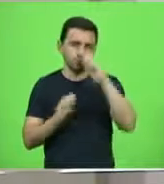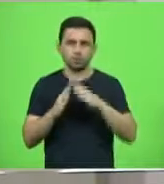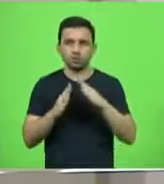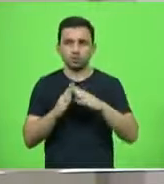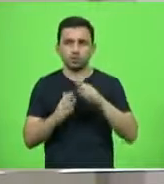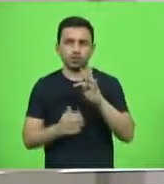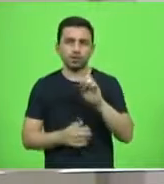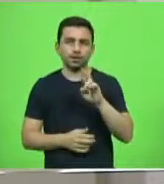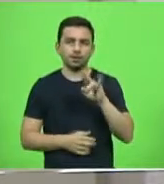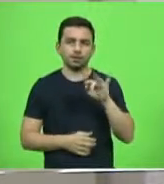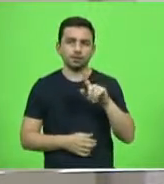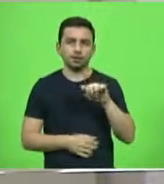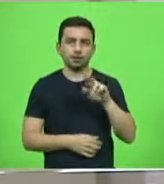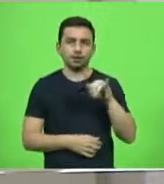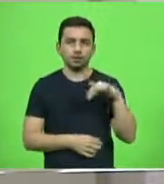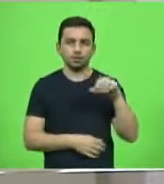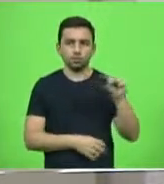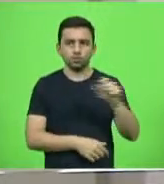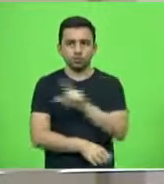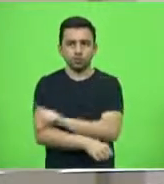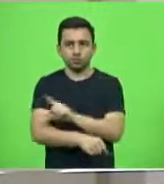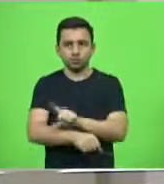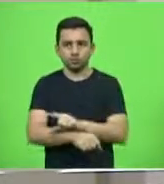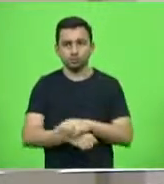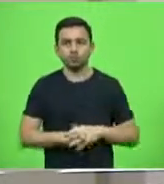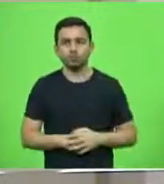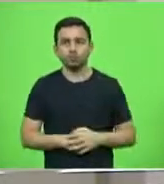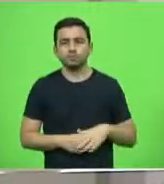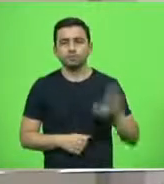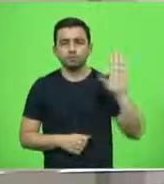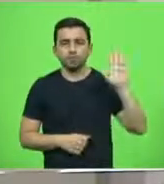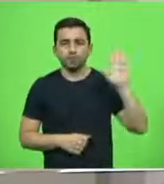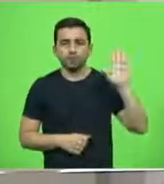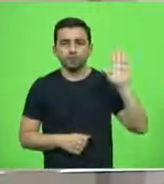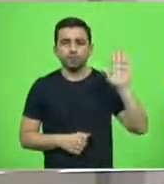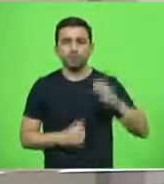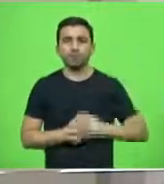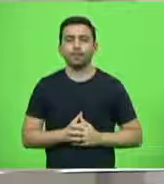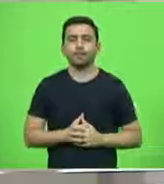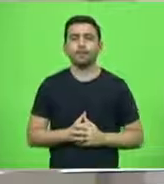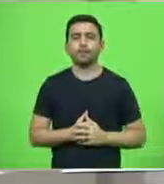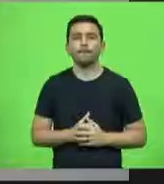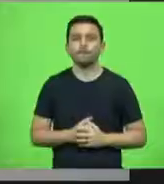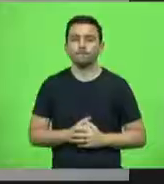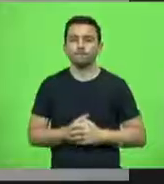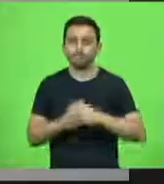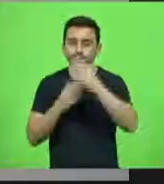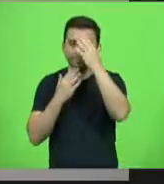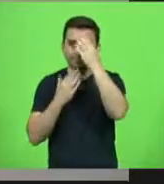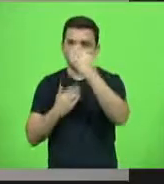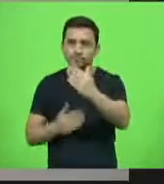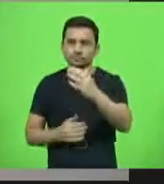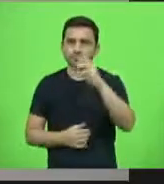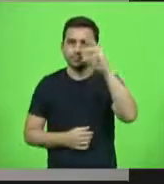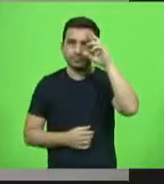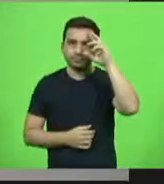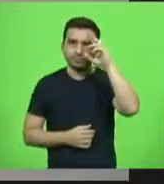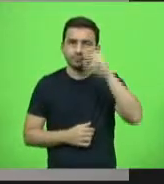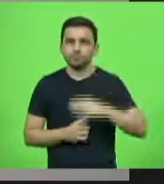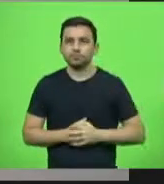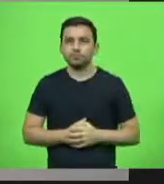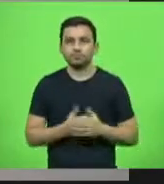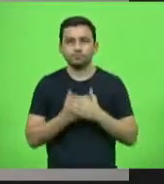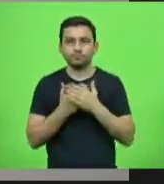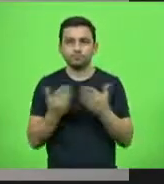Ramos em Lages. Em discussão, deputado Márcio Machado. Obrigado, presidente. Em exercício, deputado Alba, aos nobres